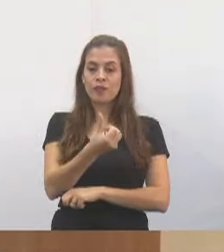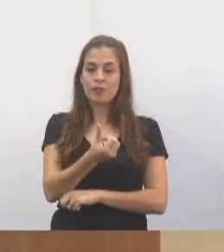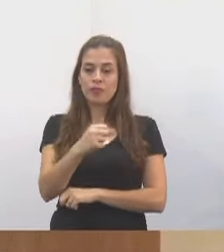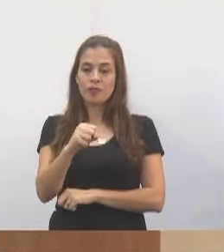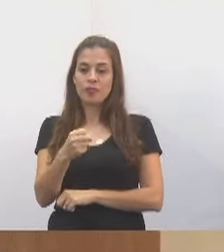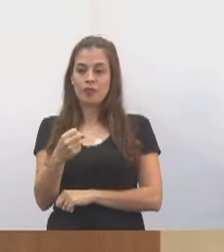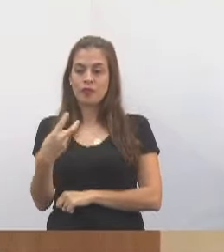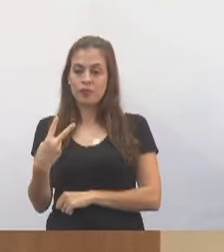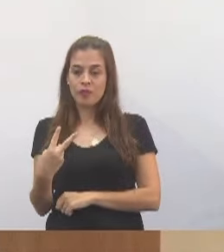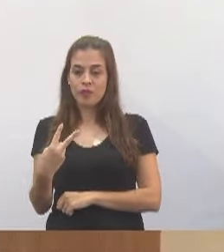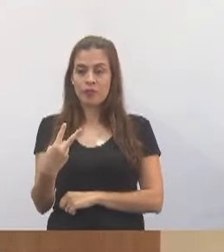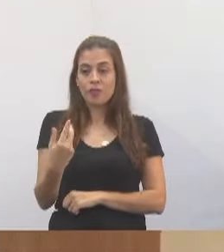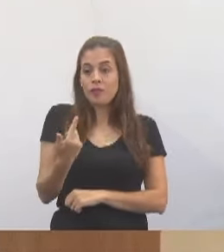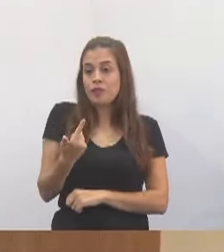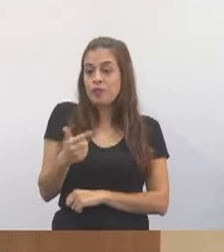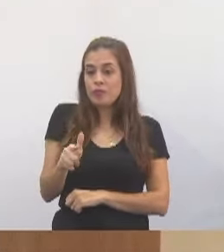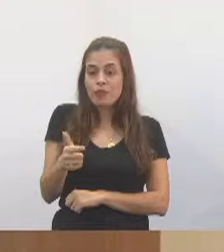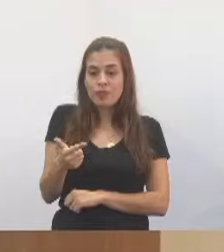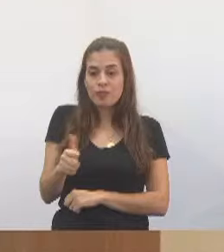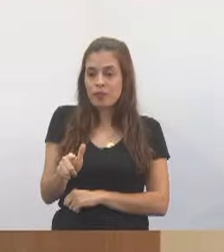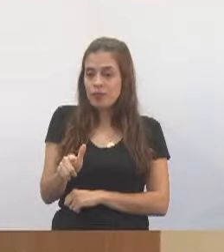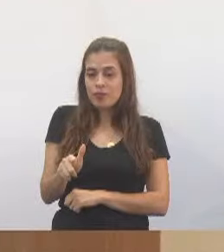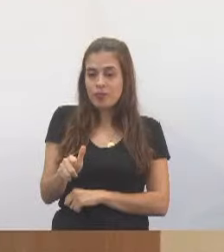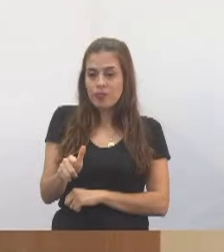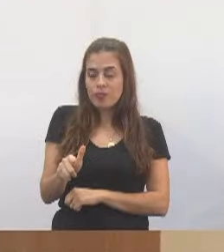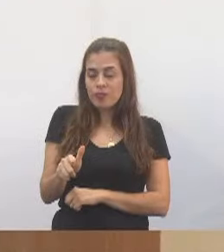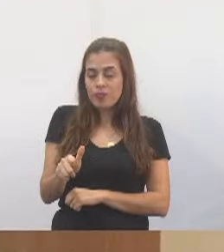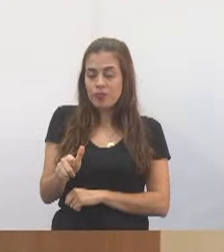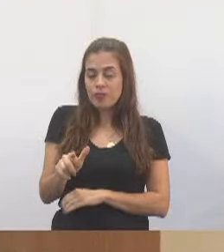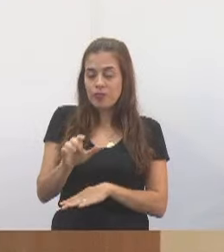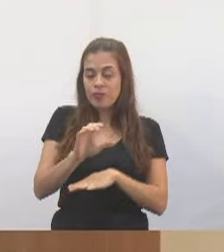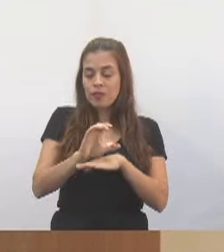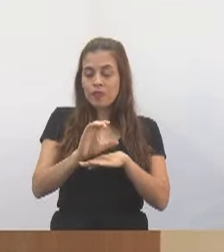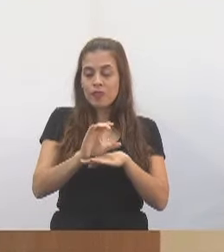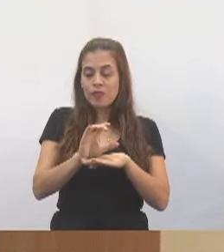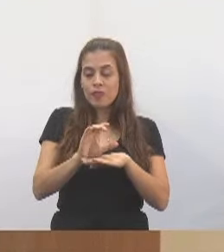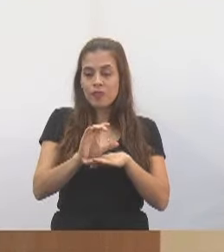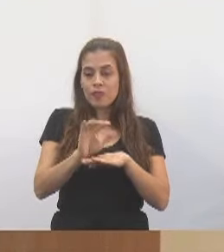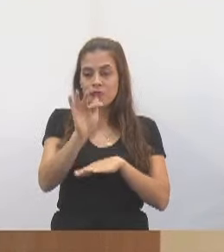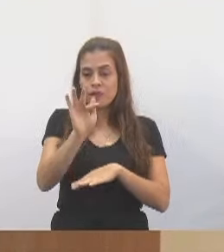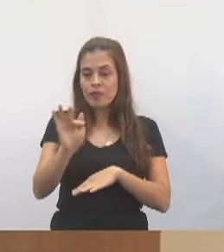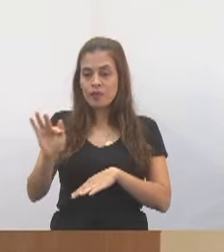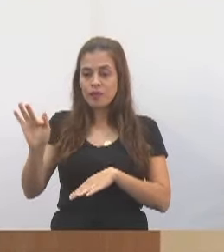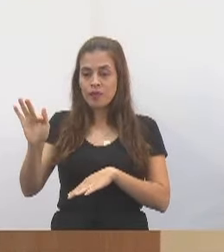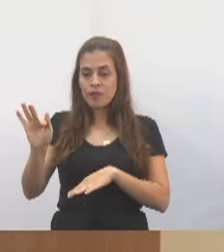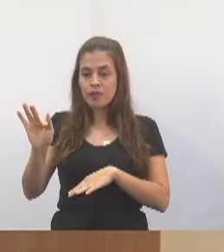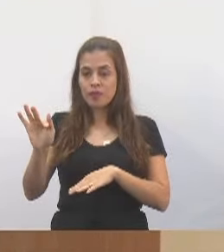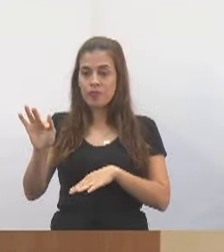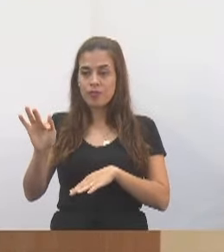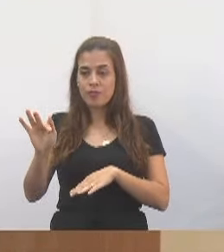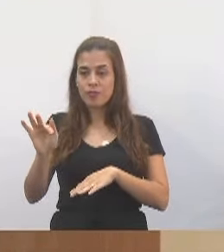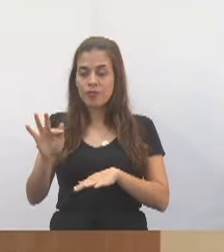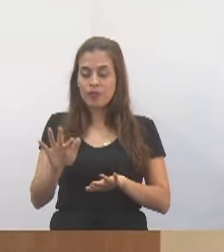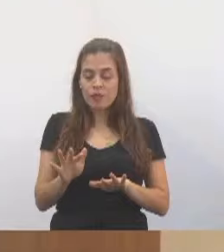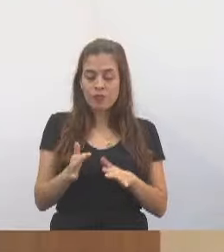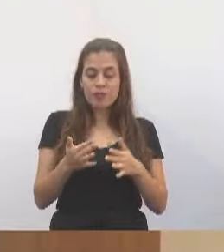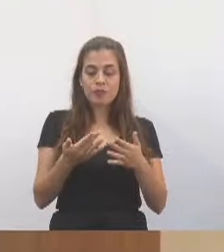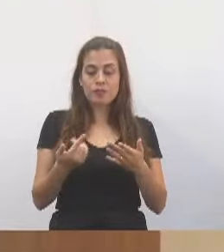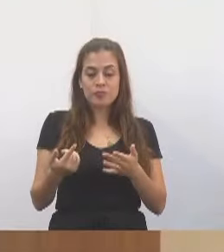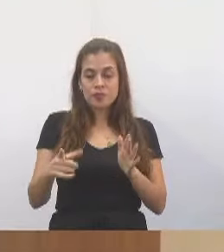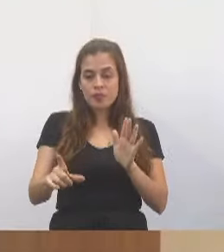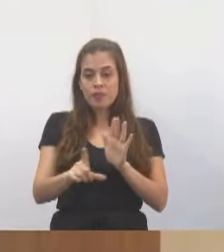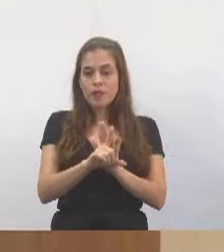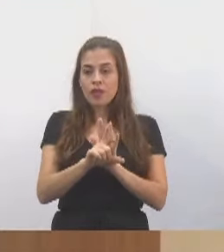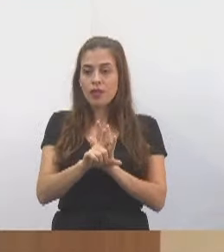inexiste, ou seja, não existe na Constituição Federal reserva de iniciativa para